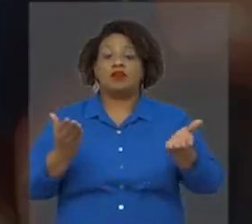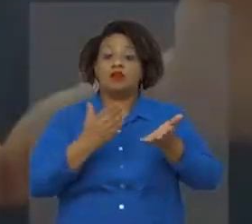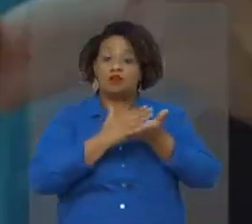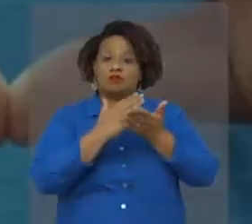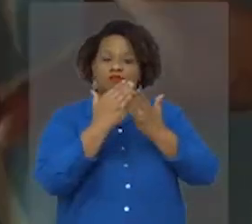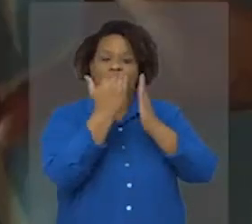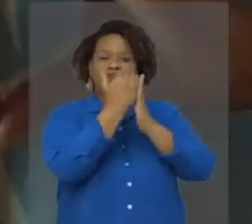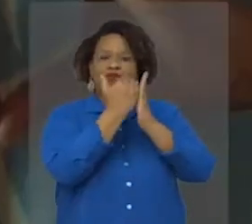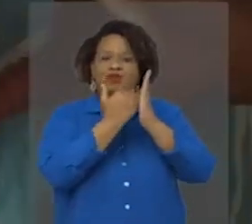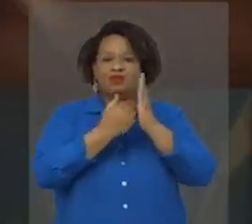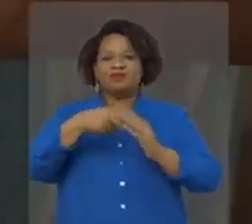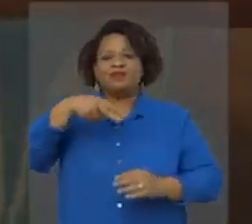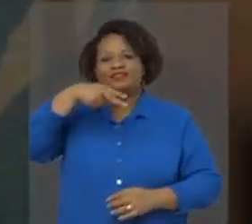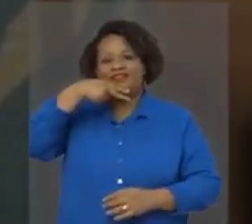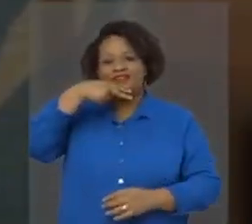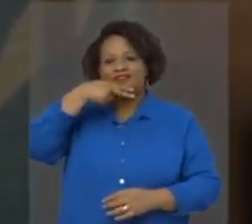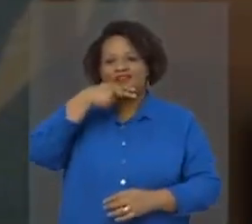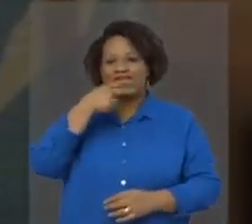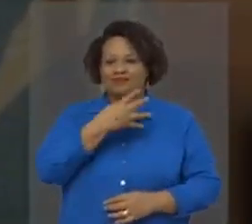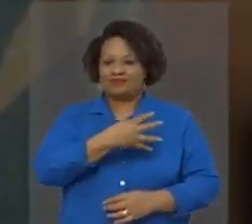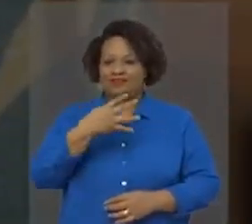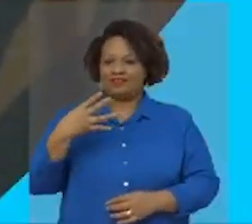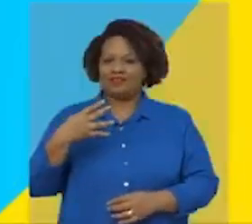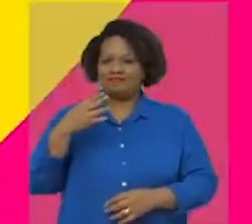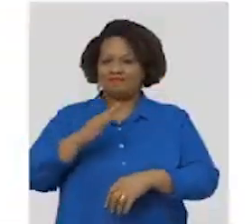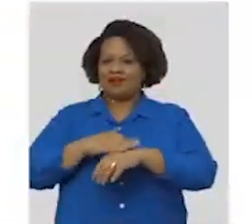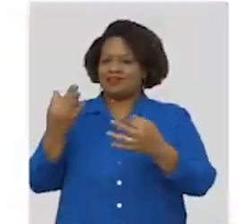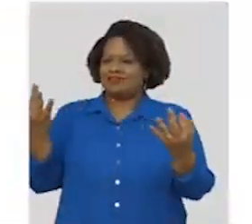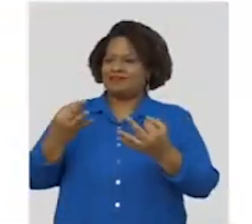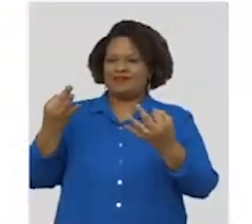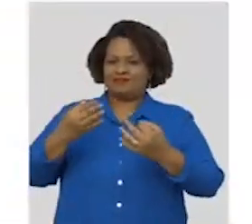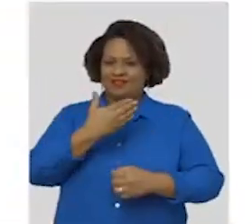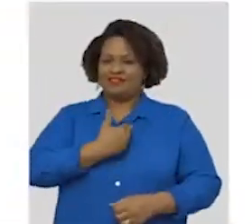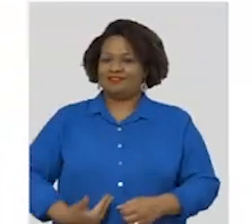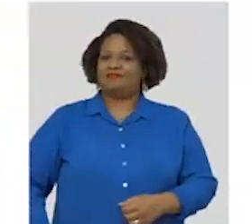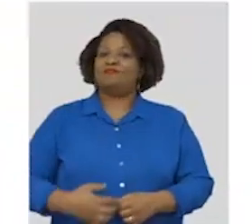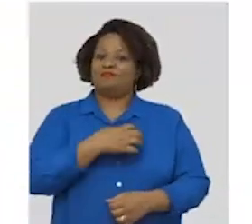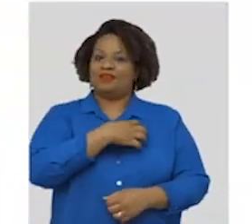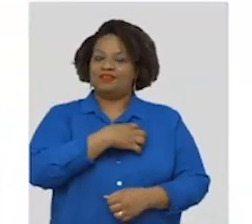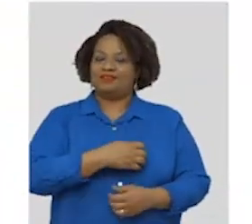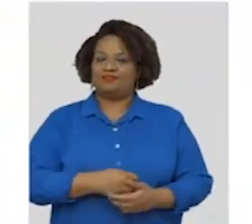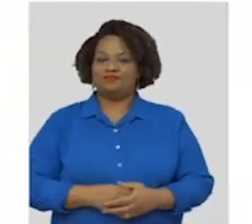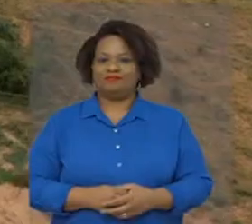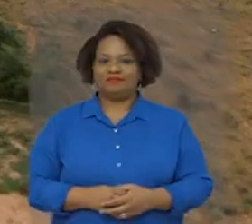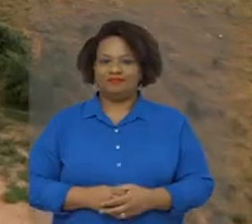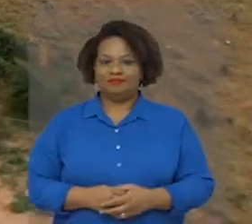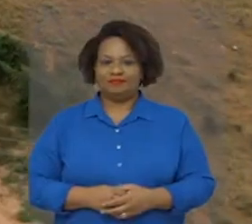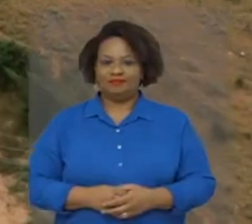Começa agora o programa de ACM Neto 44, o mais preparado para governar a Bahia.